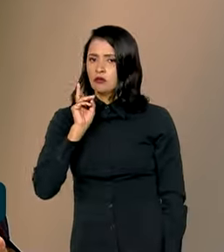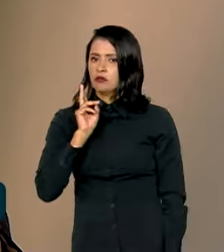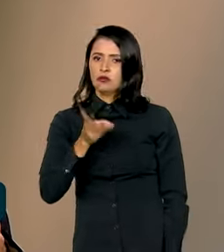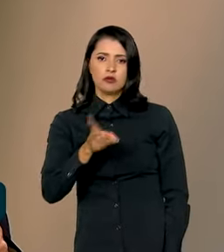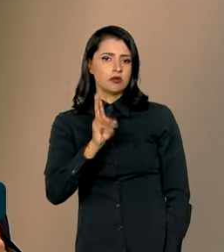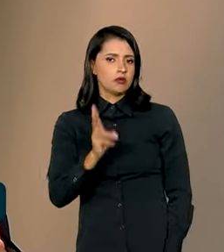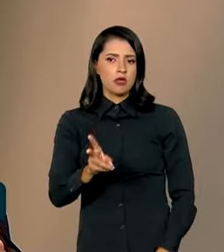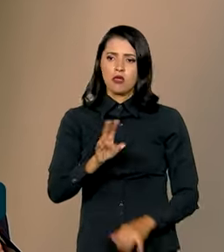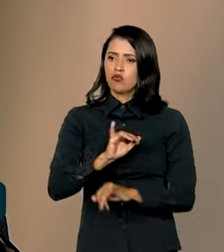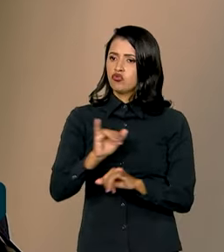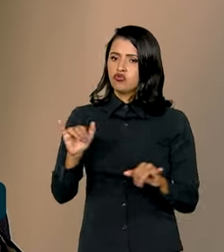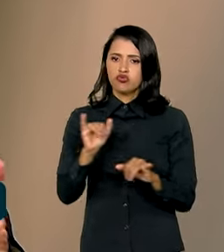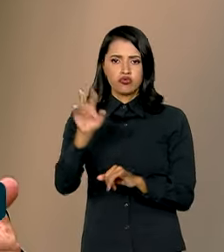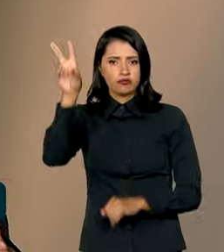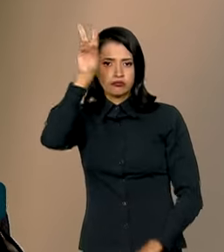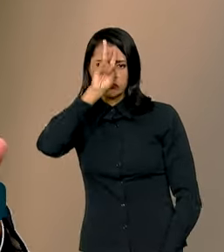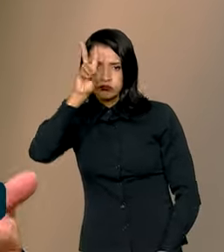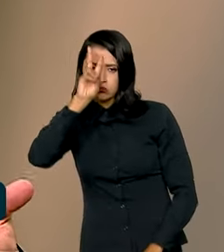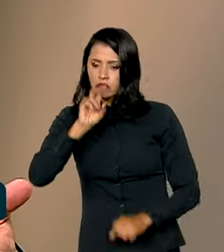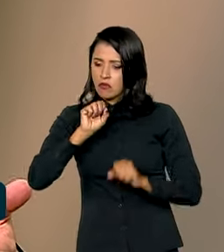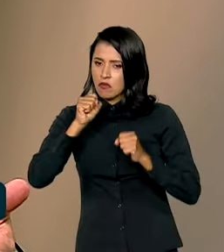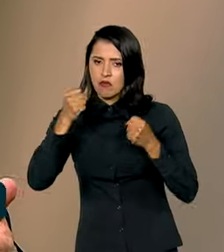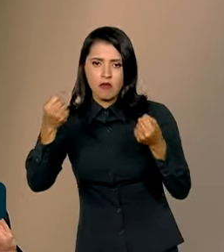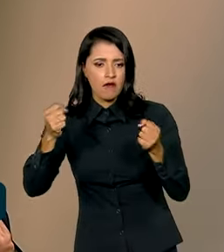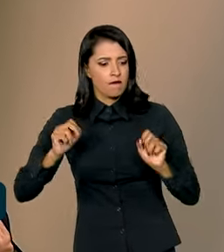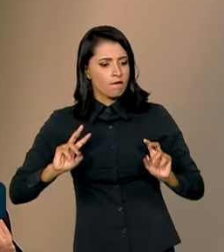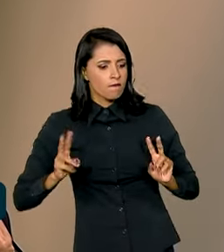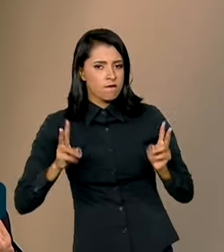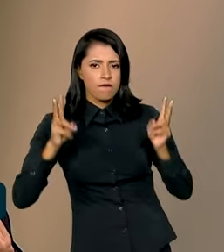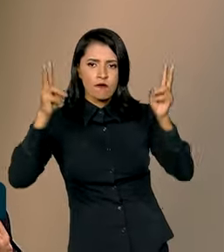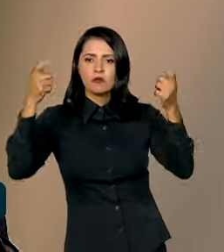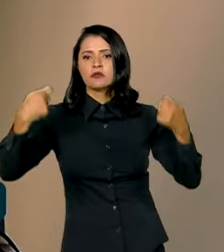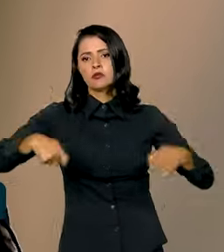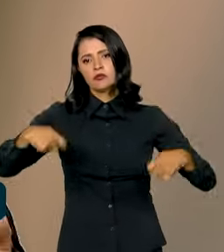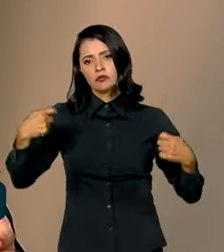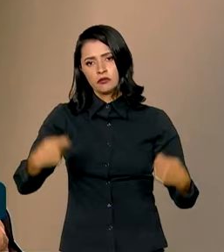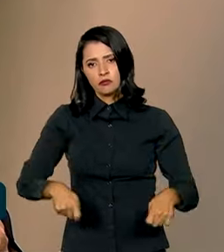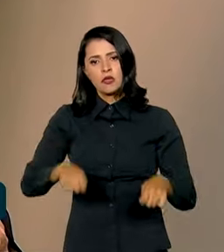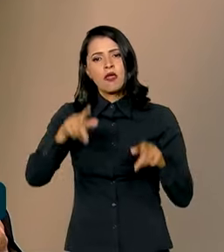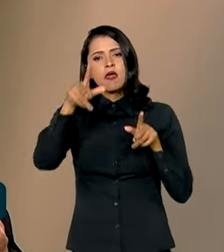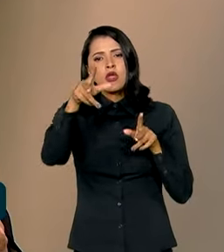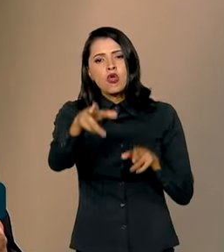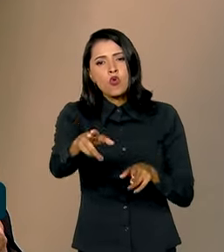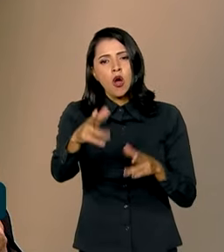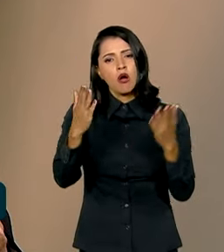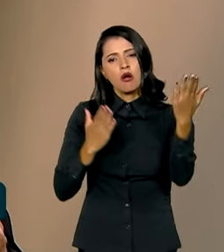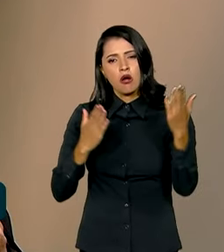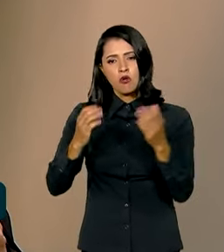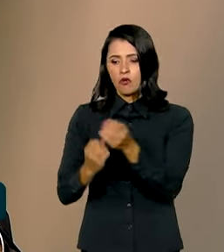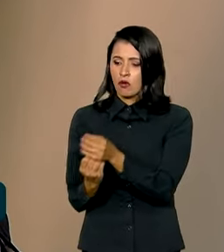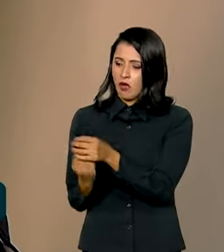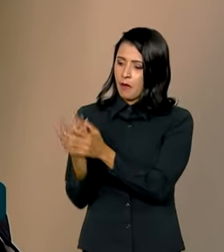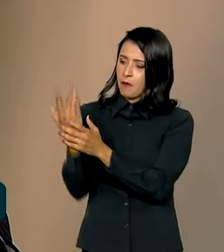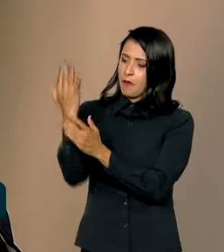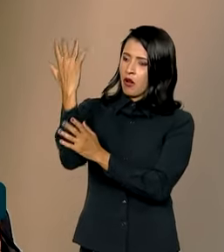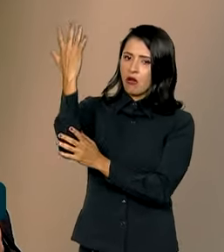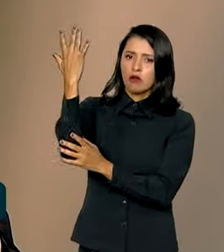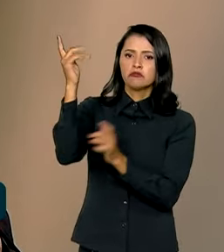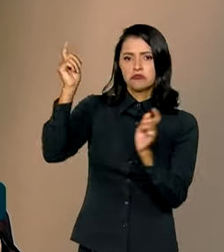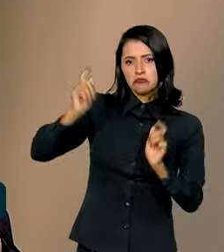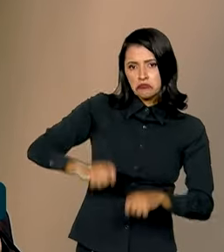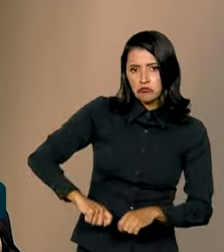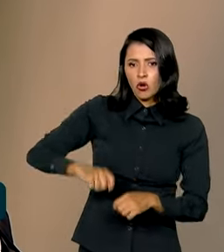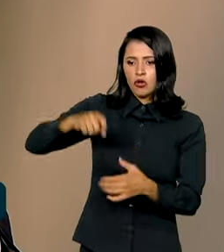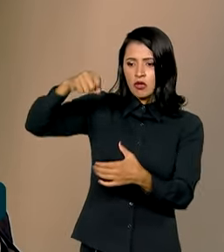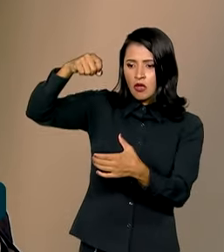recuperado, defendido e valorizado. É como uma planta. Você pode ter uma boa